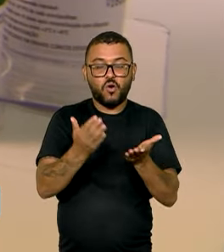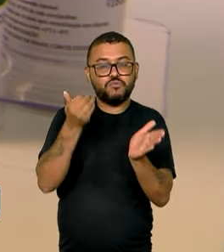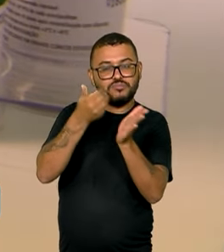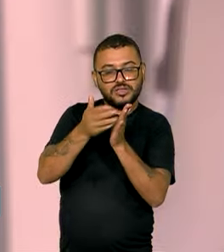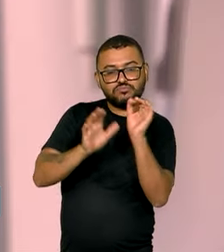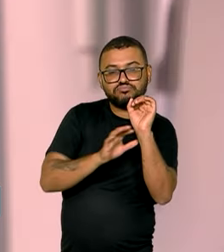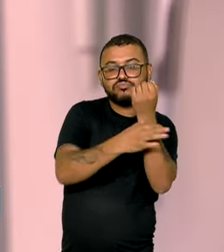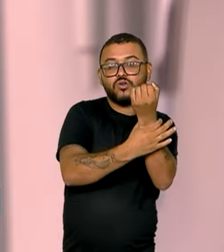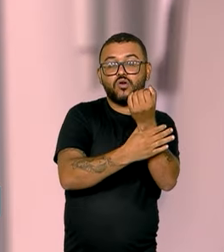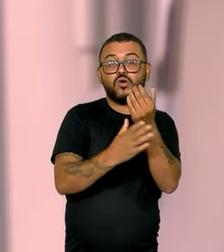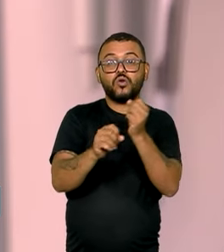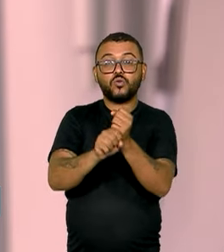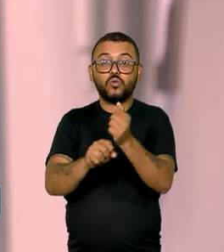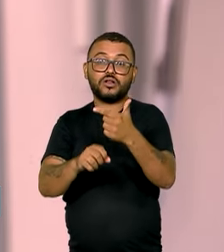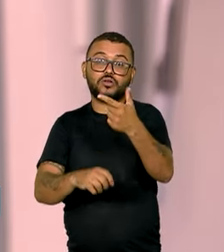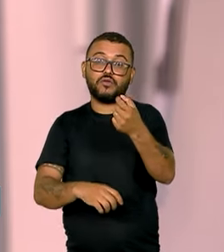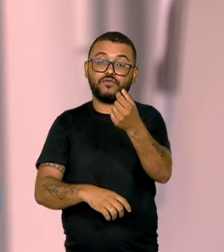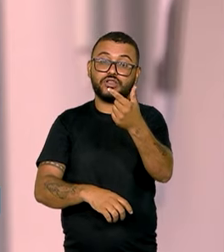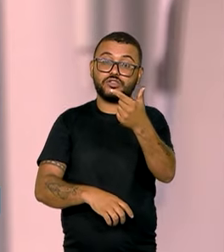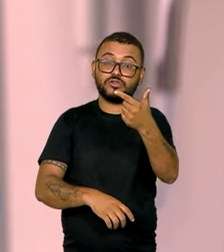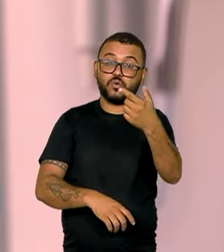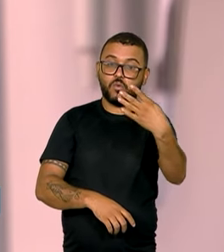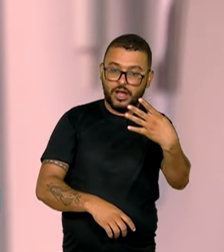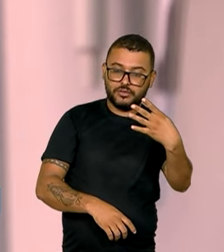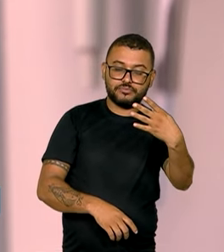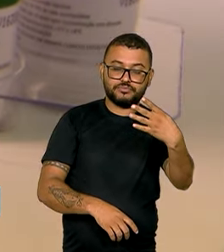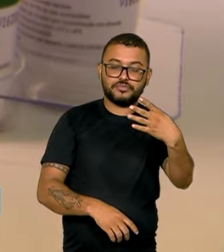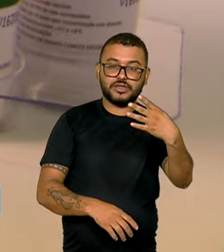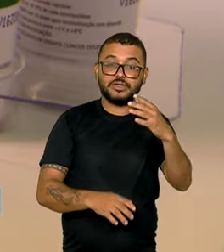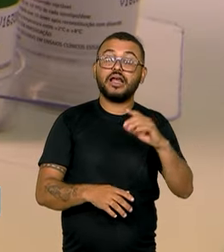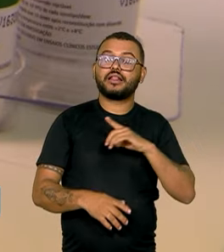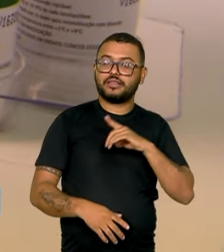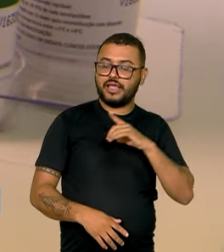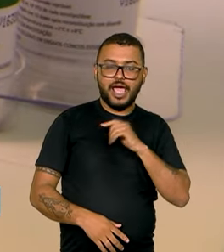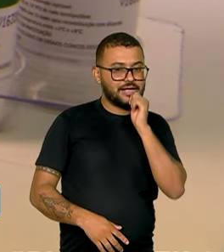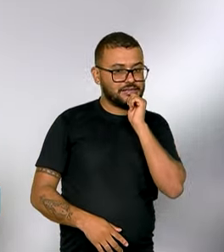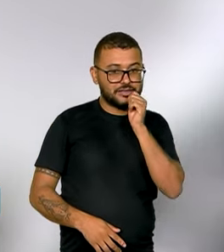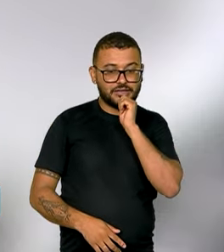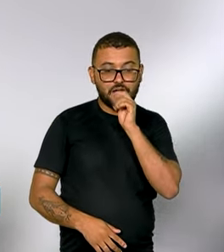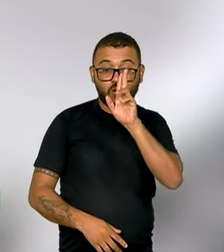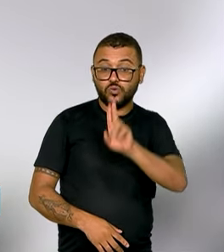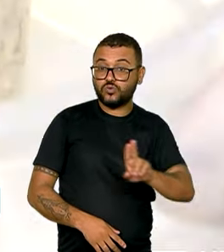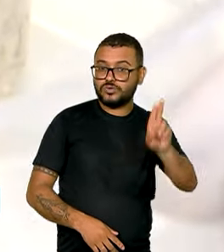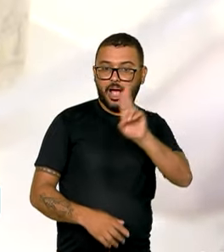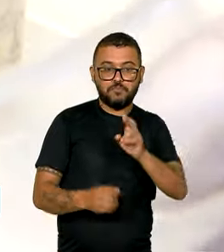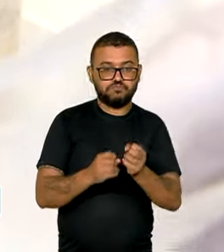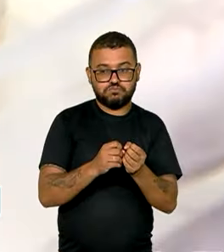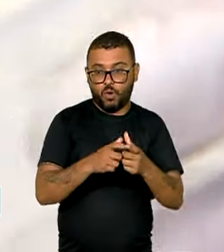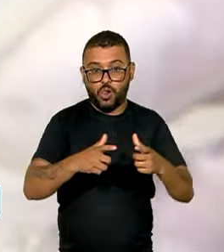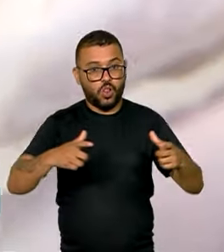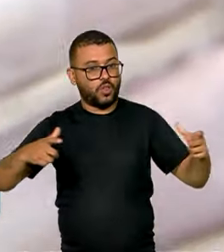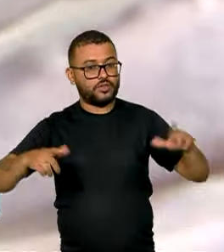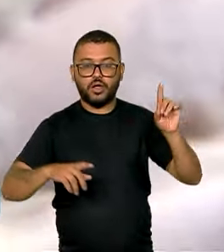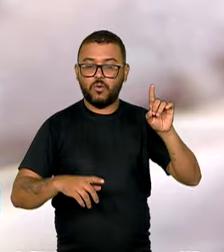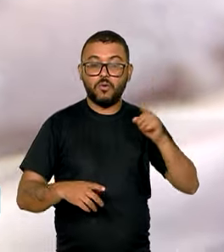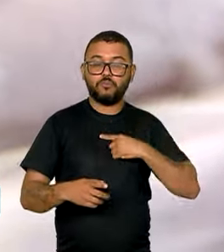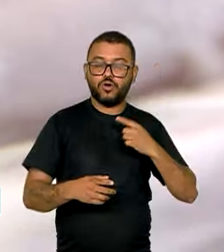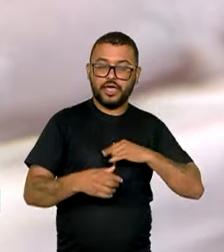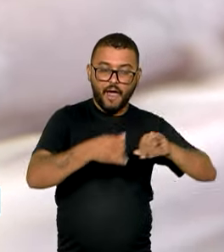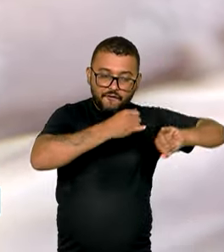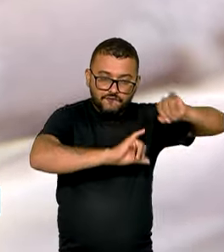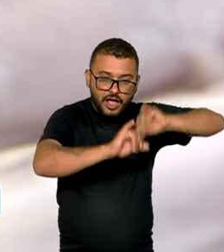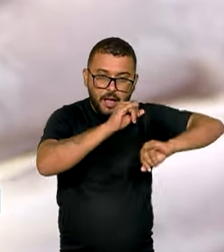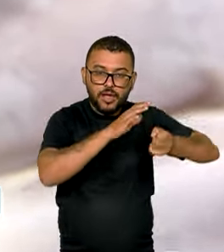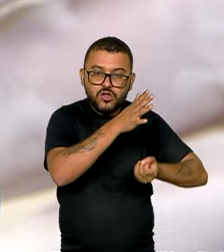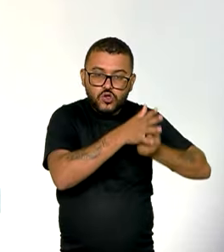garantida para 2024. Por enquanto, o imunizante não será usado em larga escala. É que o laboratório que